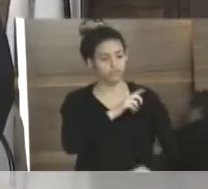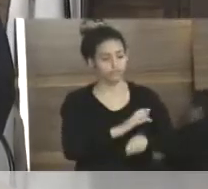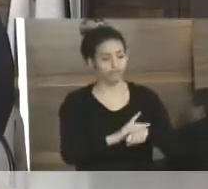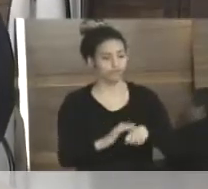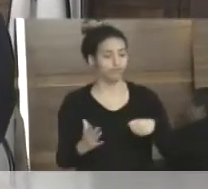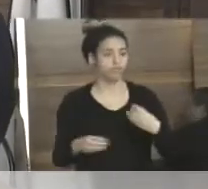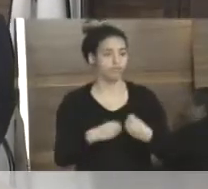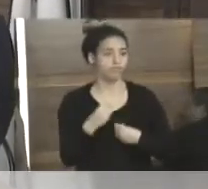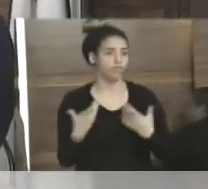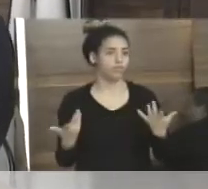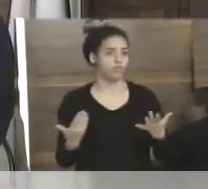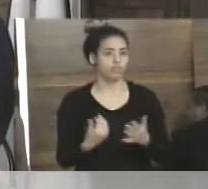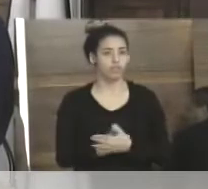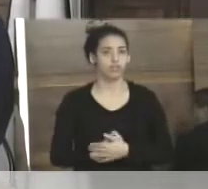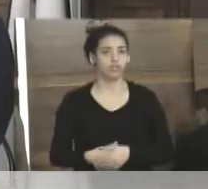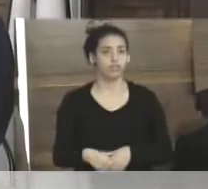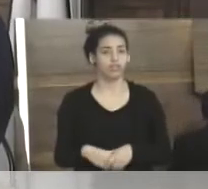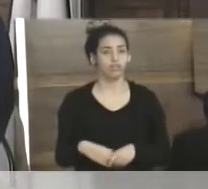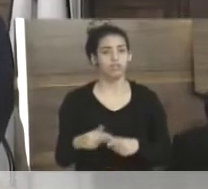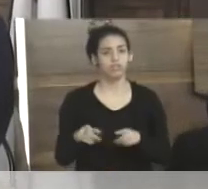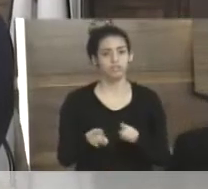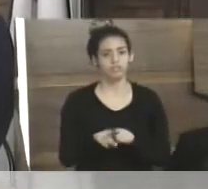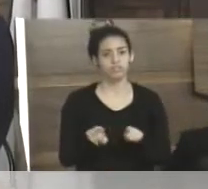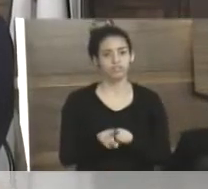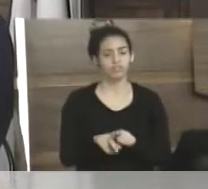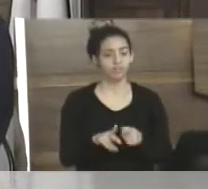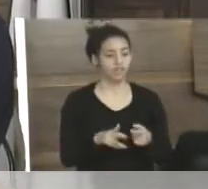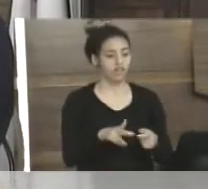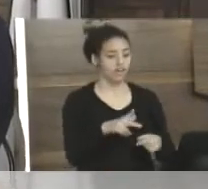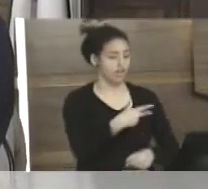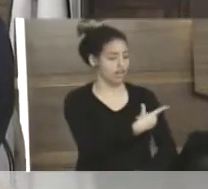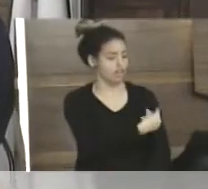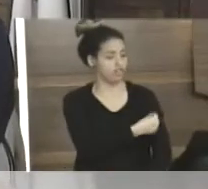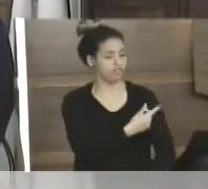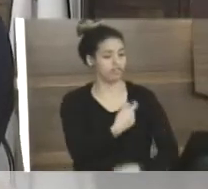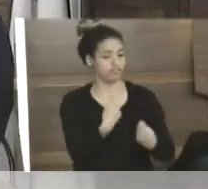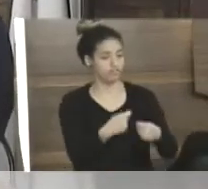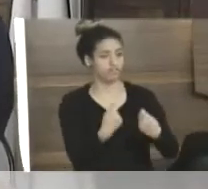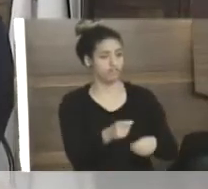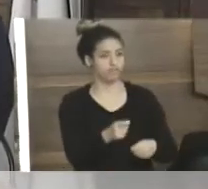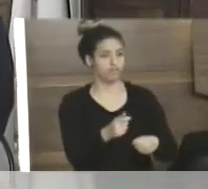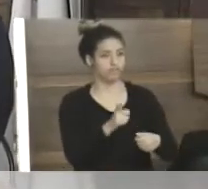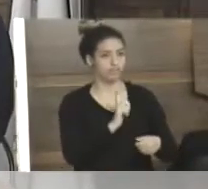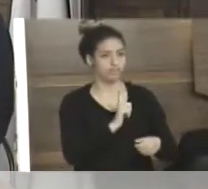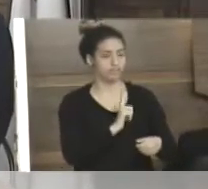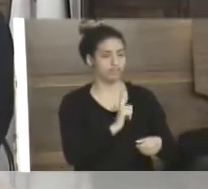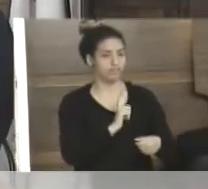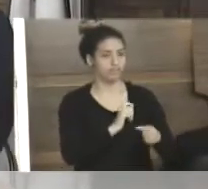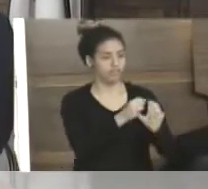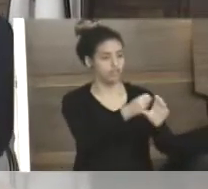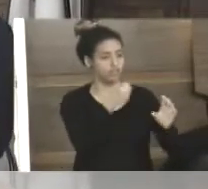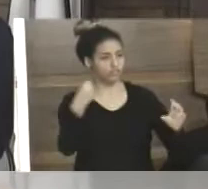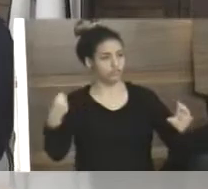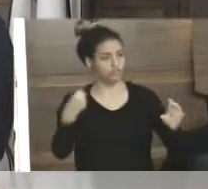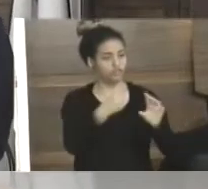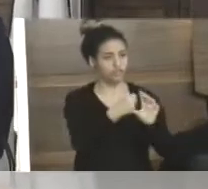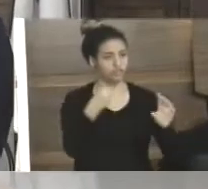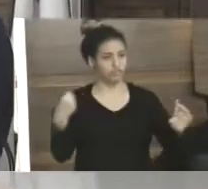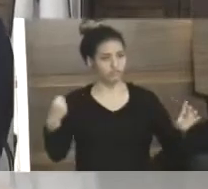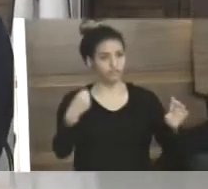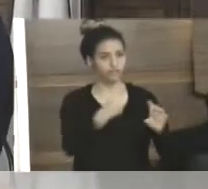climatizada. Até mesmo para a questão da manutenção da vacina, porque a maioria das vacinas são conservadas em geladeira. Então,